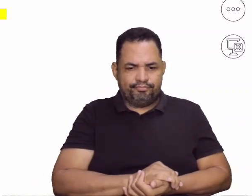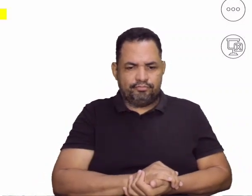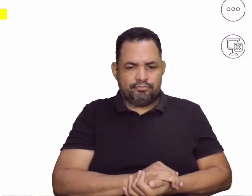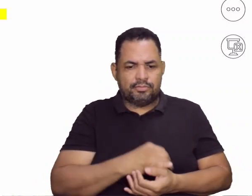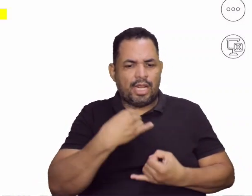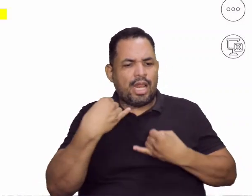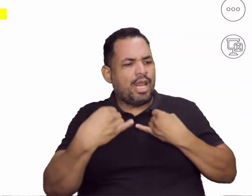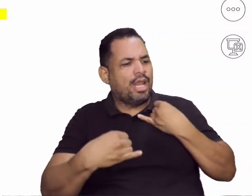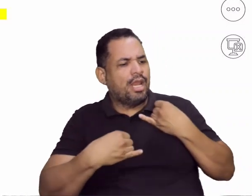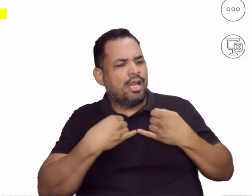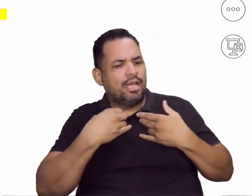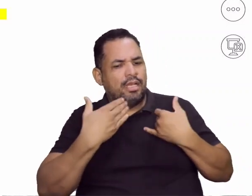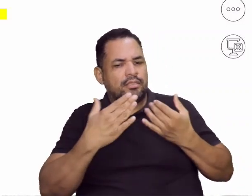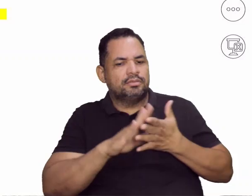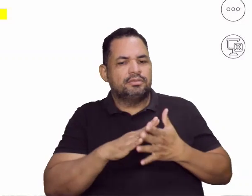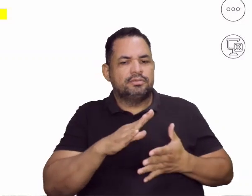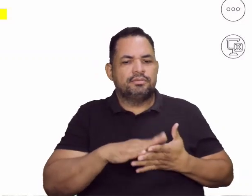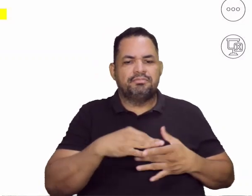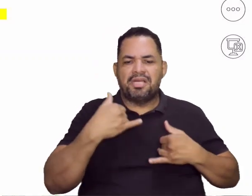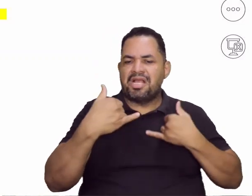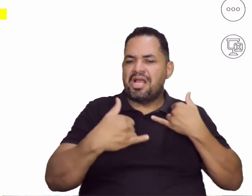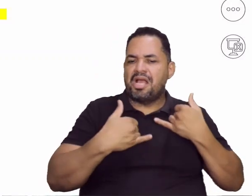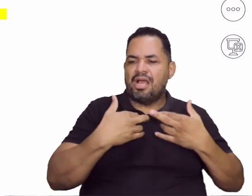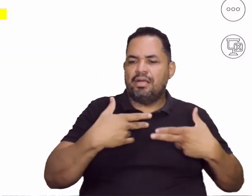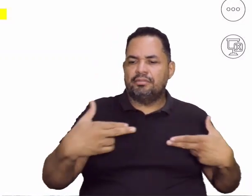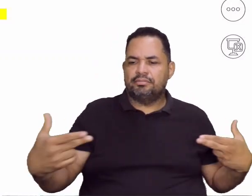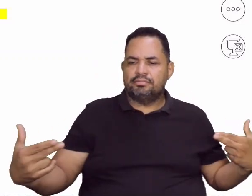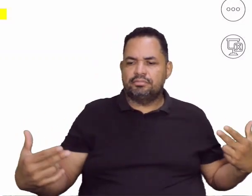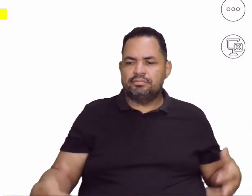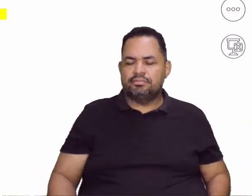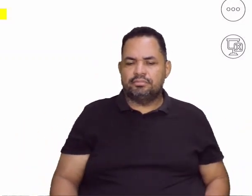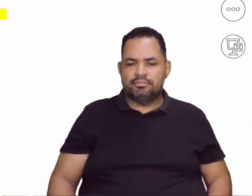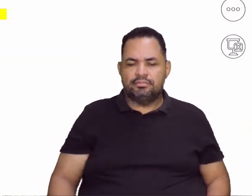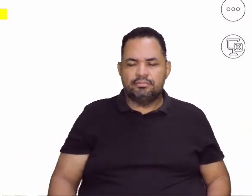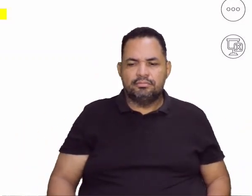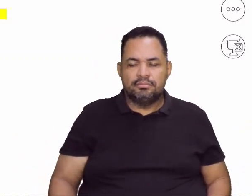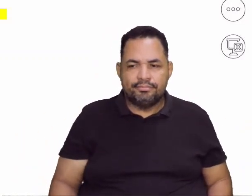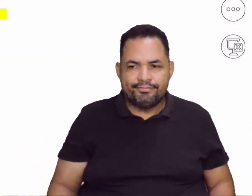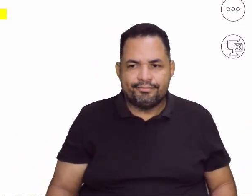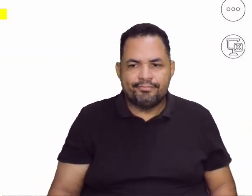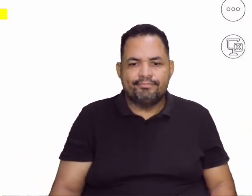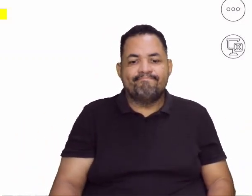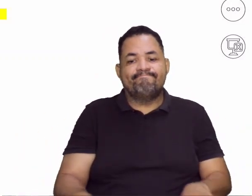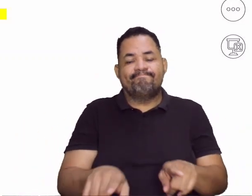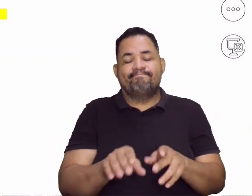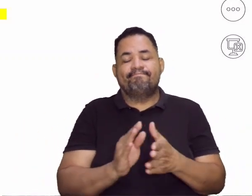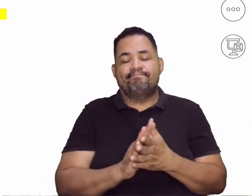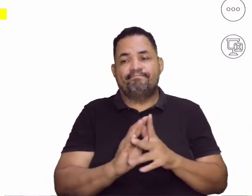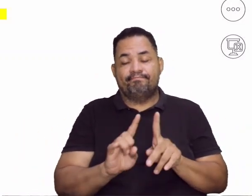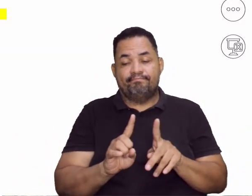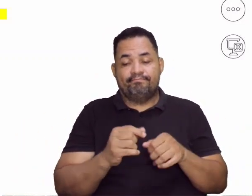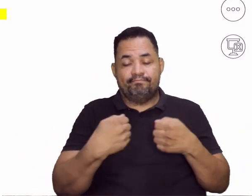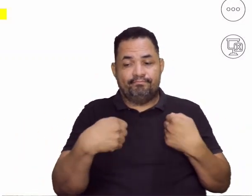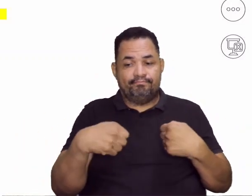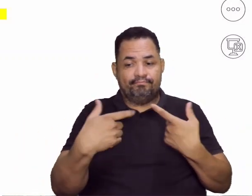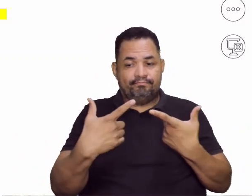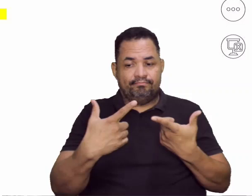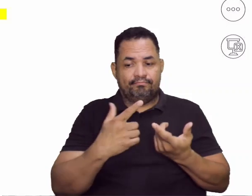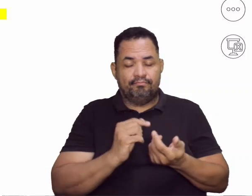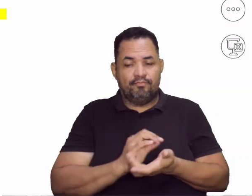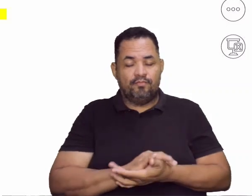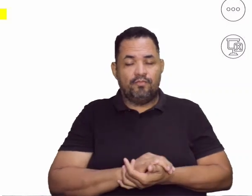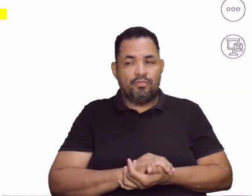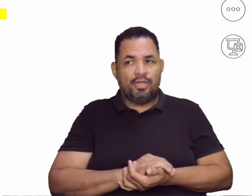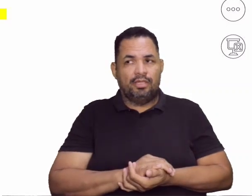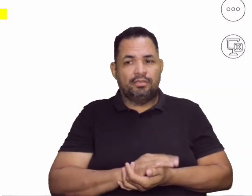diversão, de lazer, certo? Mas serve uma ressalva aqui, caríssimo estudante, pra gente não ficar